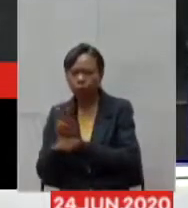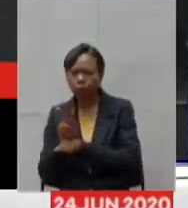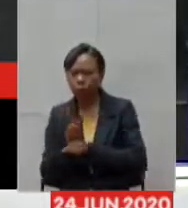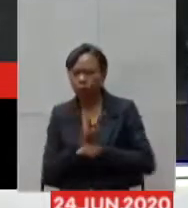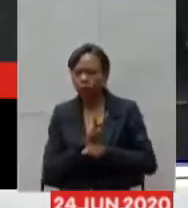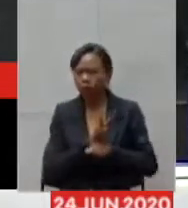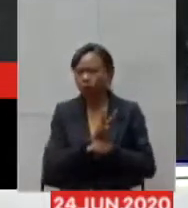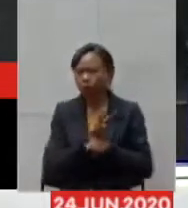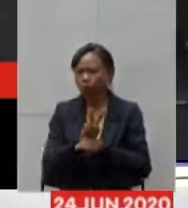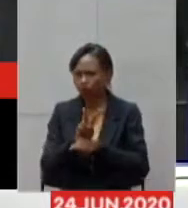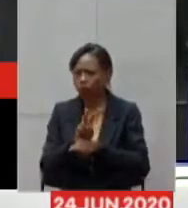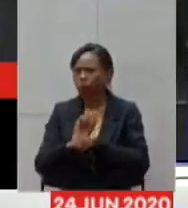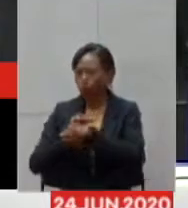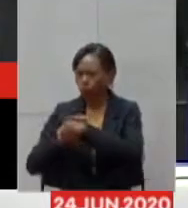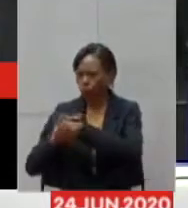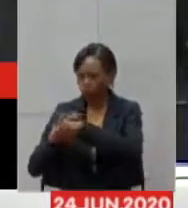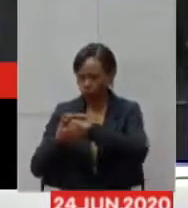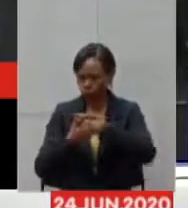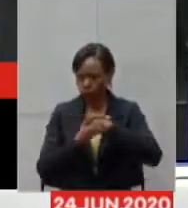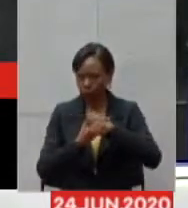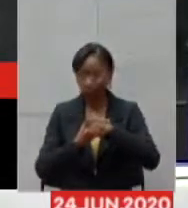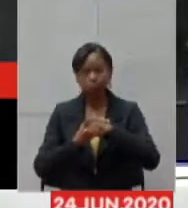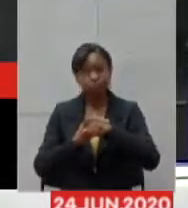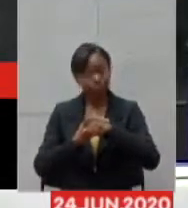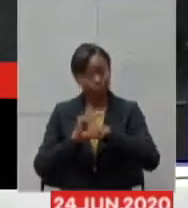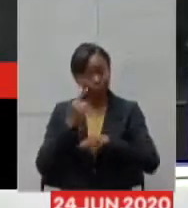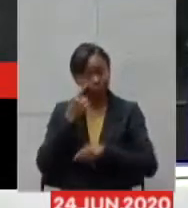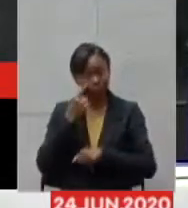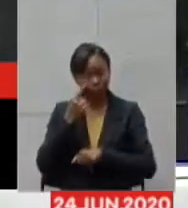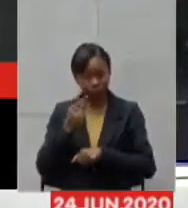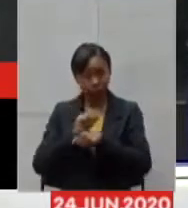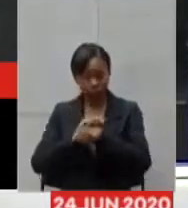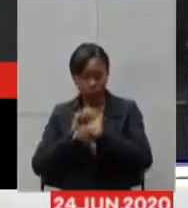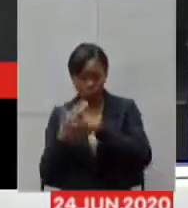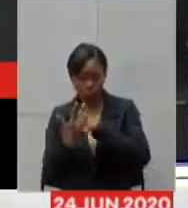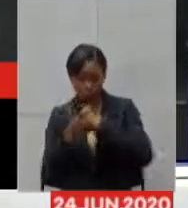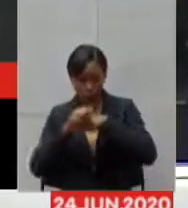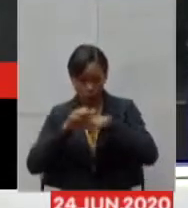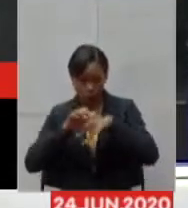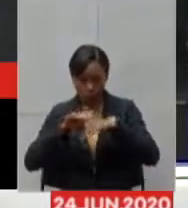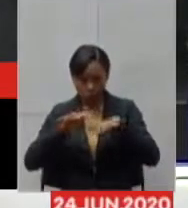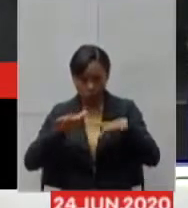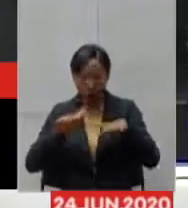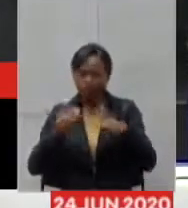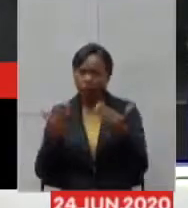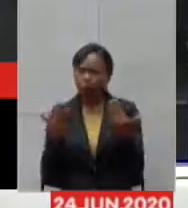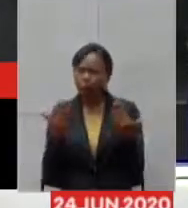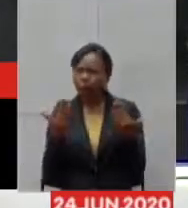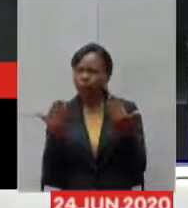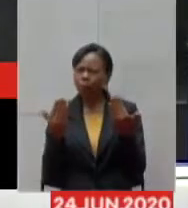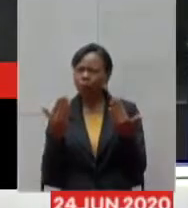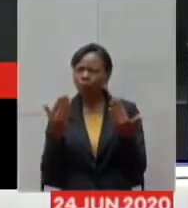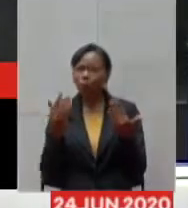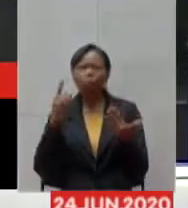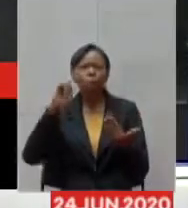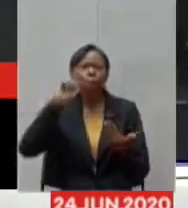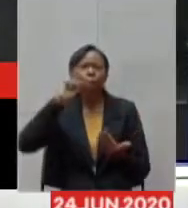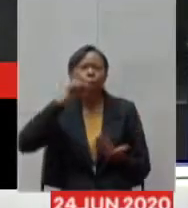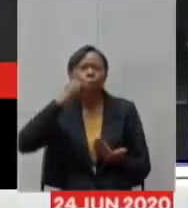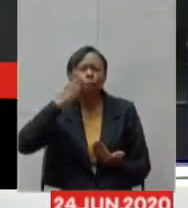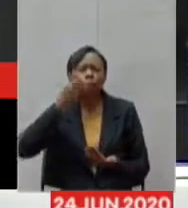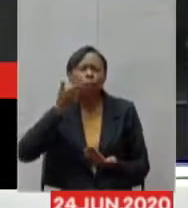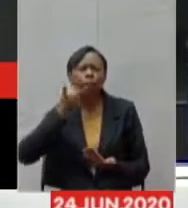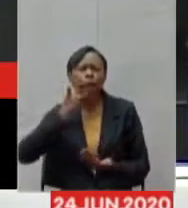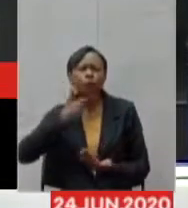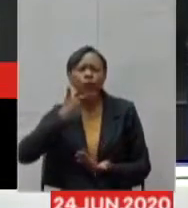surto. Essa epidemia, o que nós estamos vendo, eu estava até comparando como se fosse um pão de queijo, ou seja, ela vem crescendo como um todo,